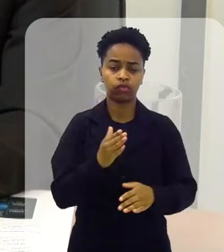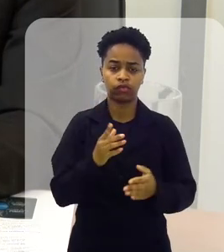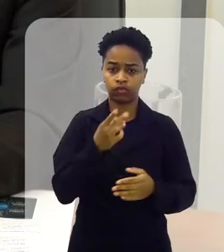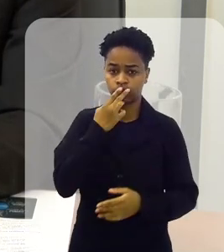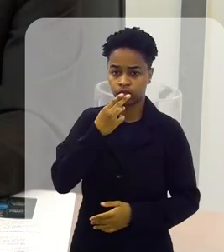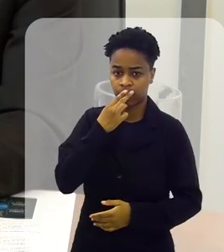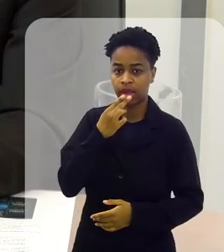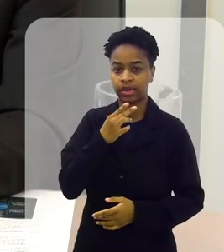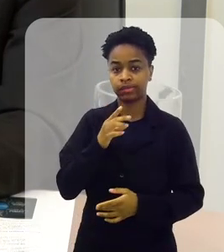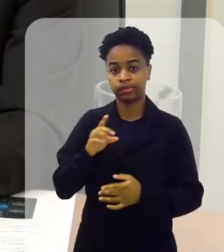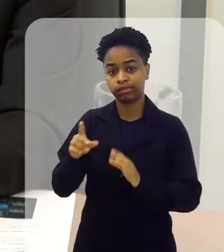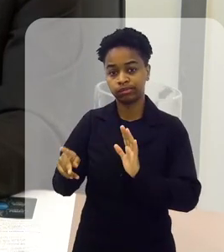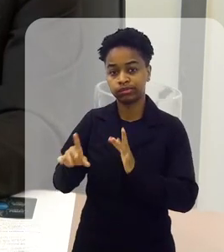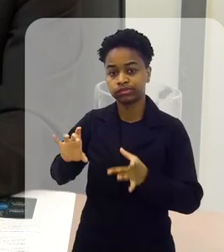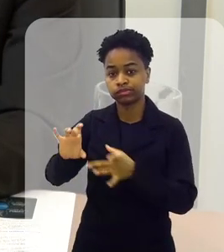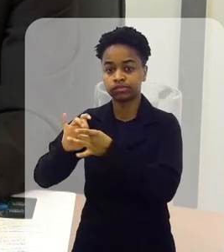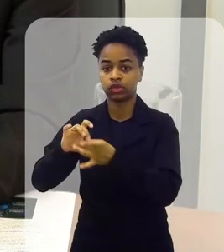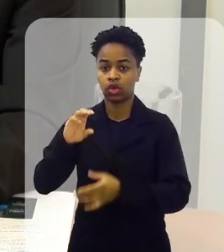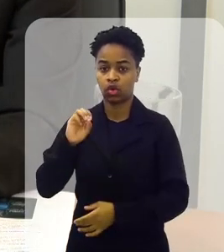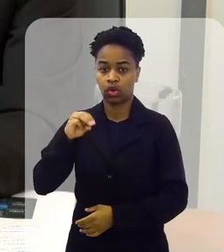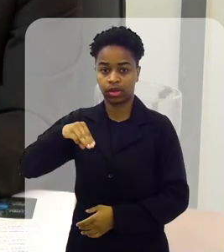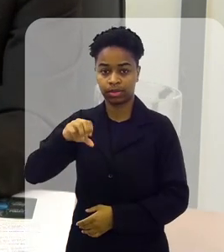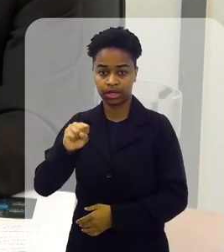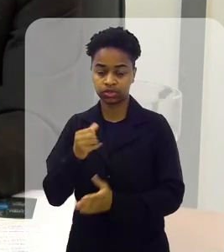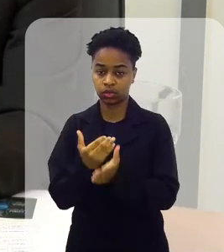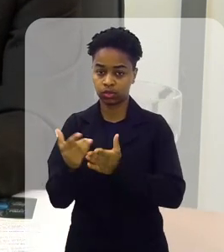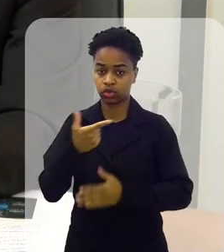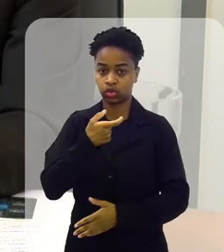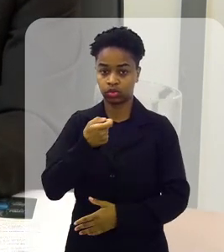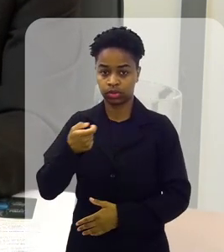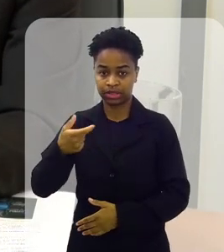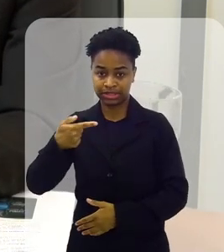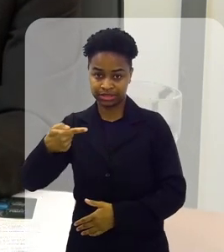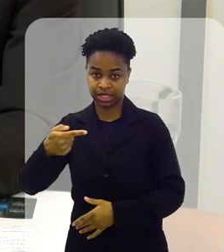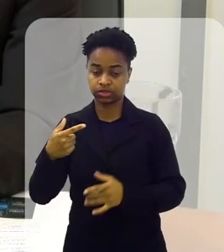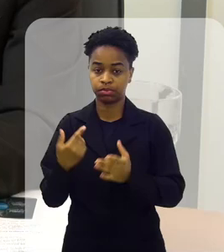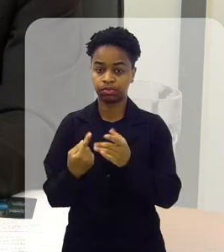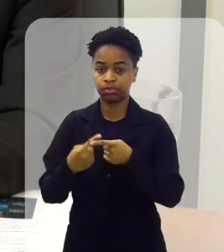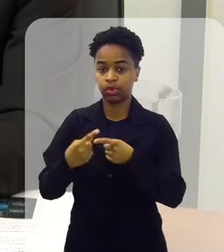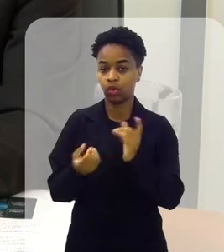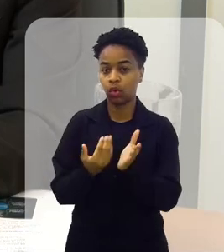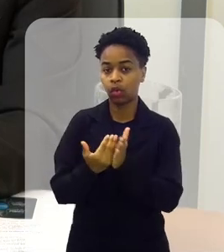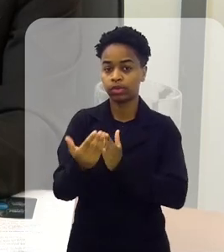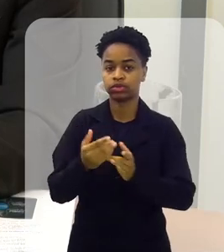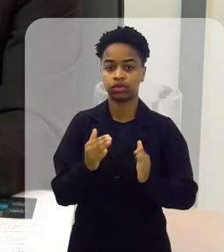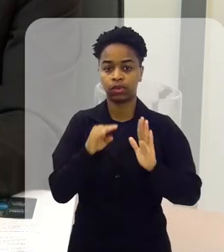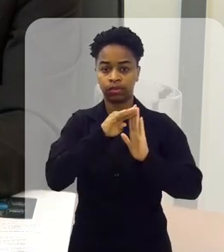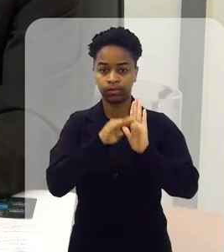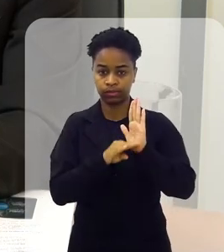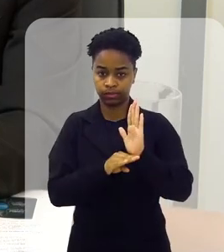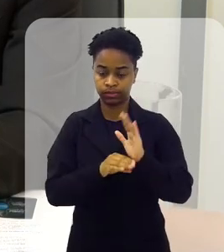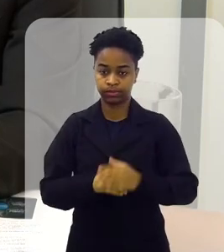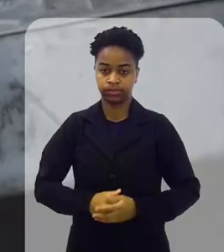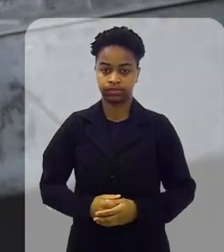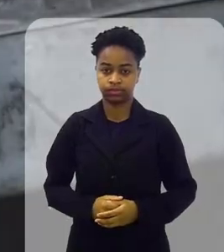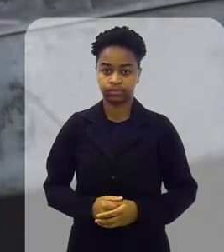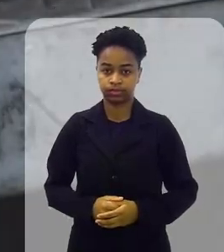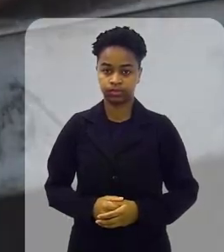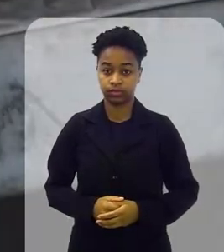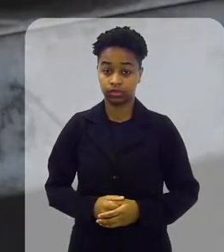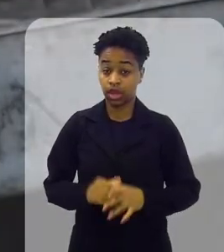chancelado pela OMS desde 2007, quando lançou esse programa, essa medida do M-Power.